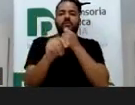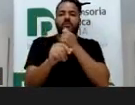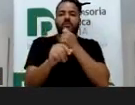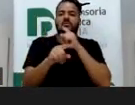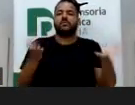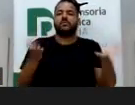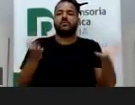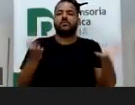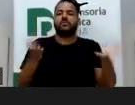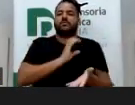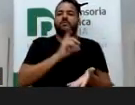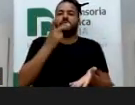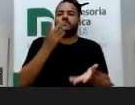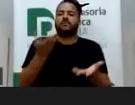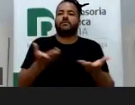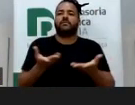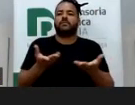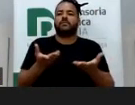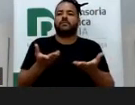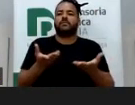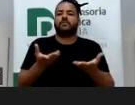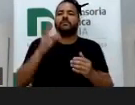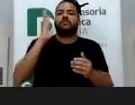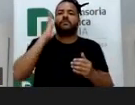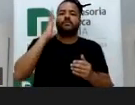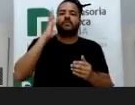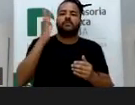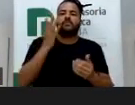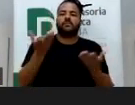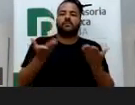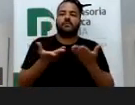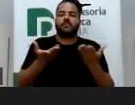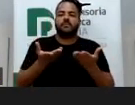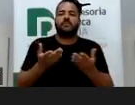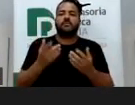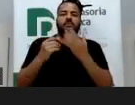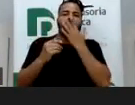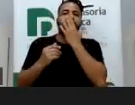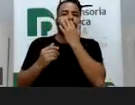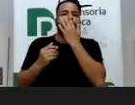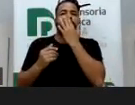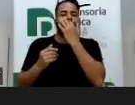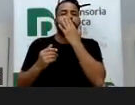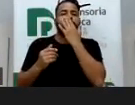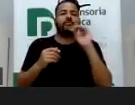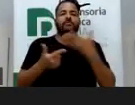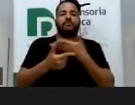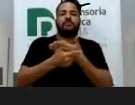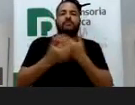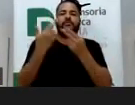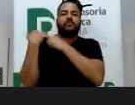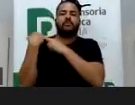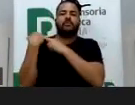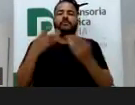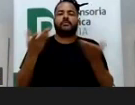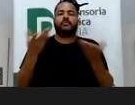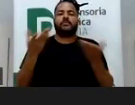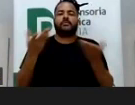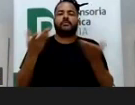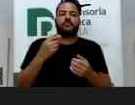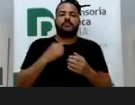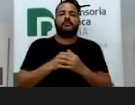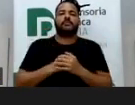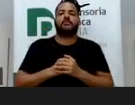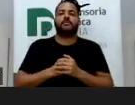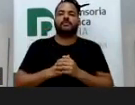voltou com essa questão, imagine ter que contratar um advogado agora, né, pra entrar em uma demanda se isso não se resolver, então o ideal é que a gente, por exemplo, em acordo coloque,